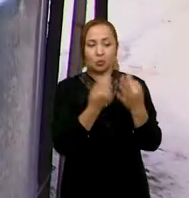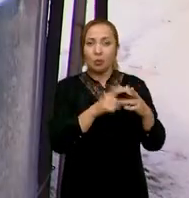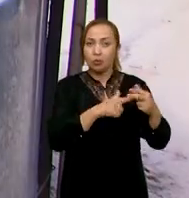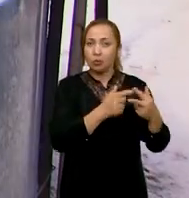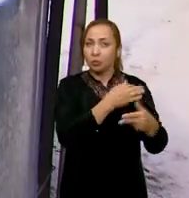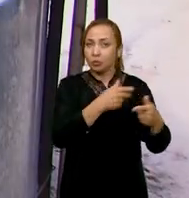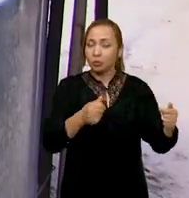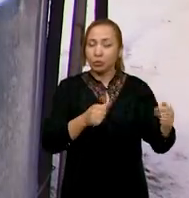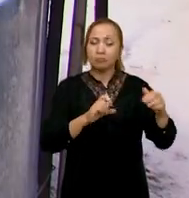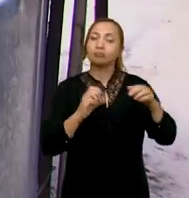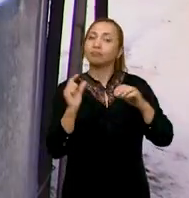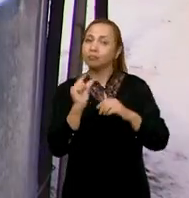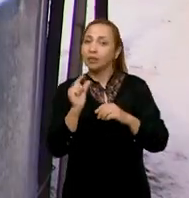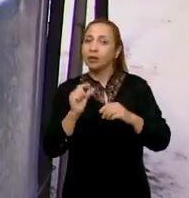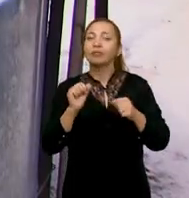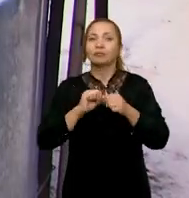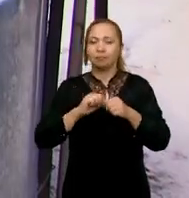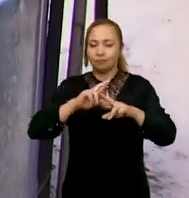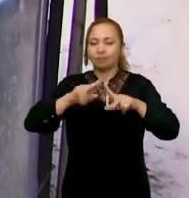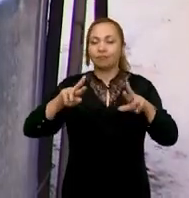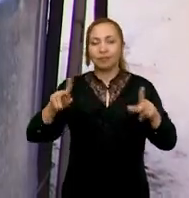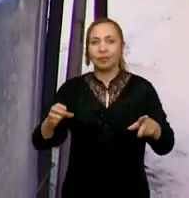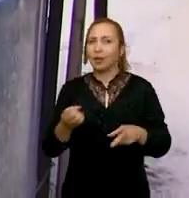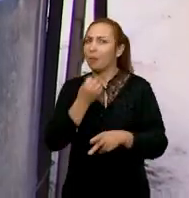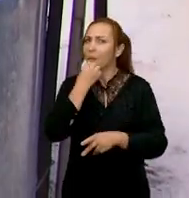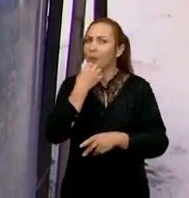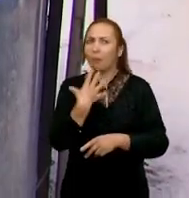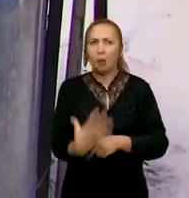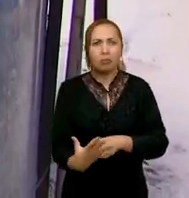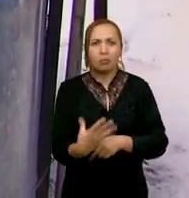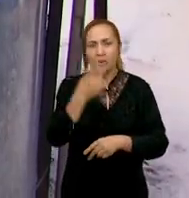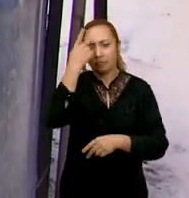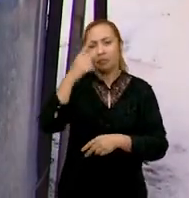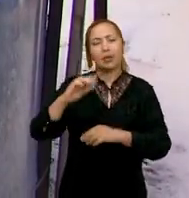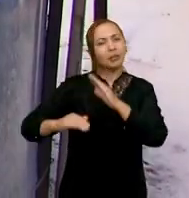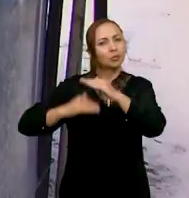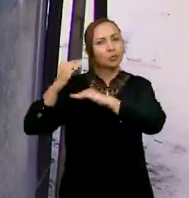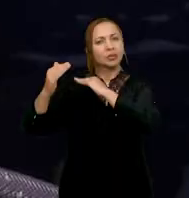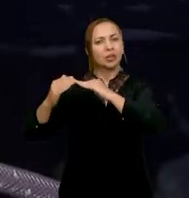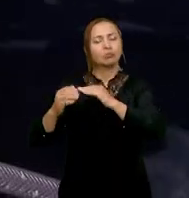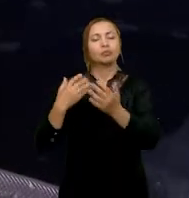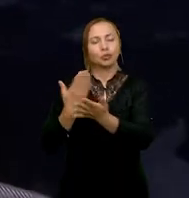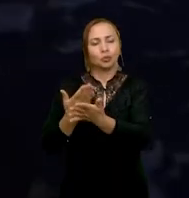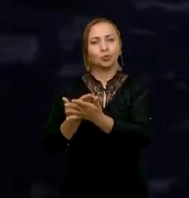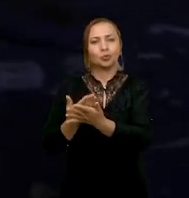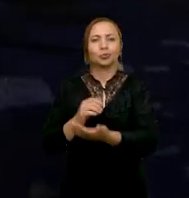e isso faz uma diferença absurda durante todo o período da nossa vida acadêmica, né?